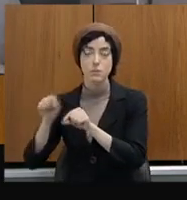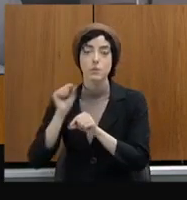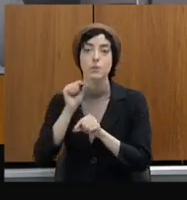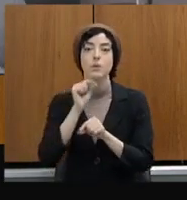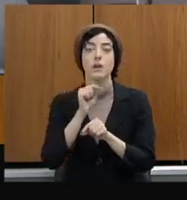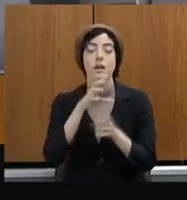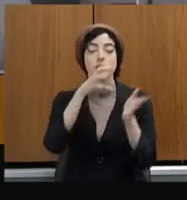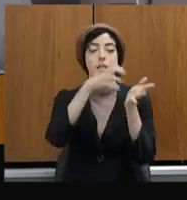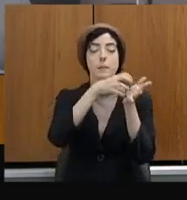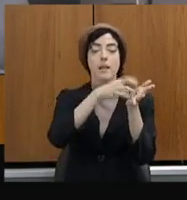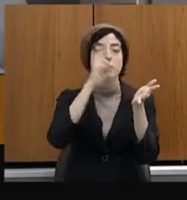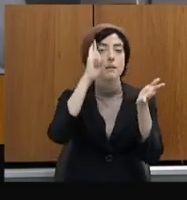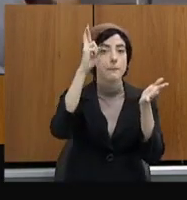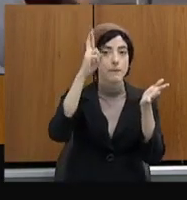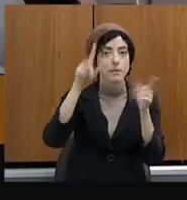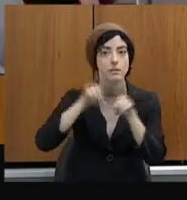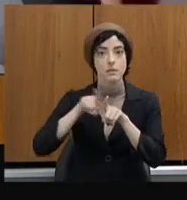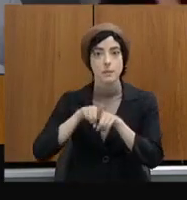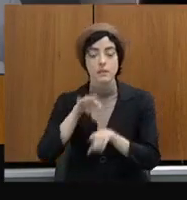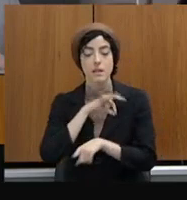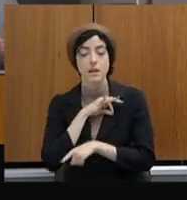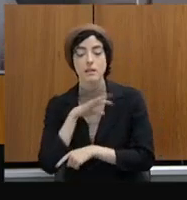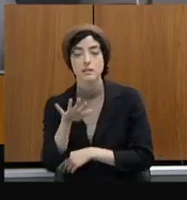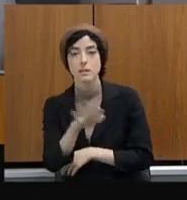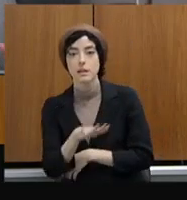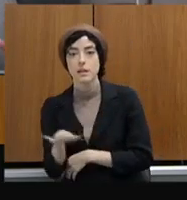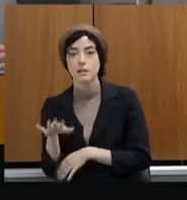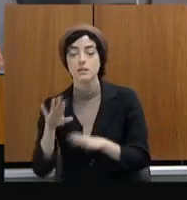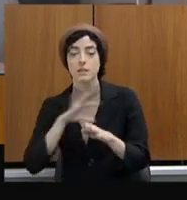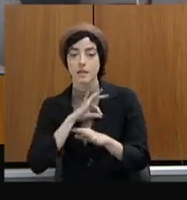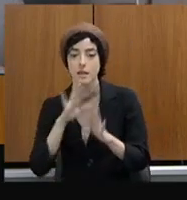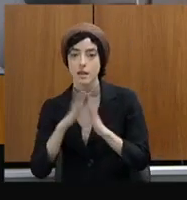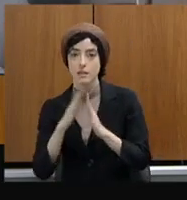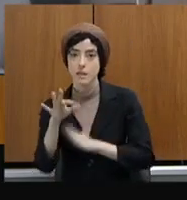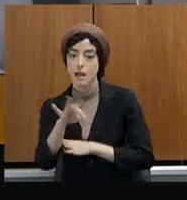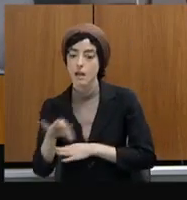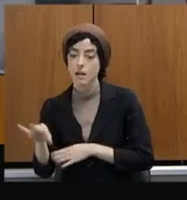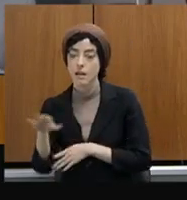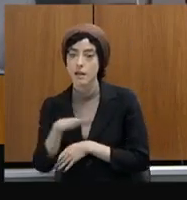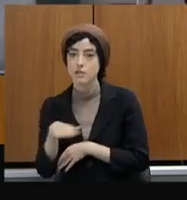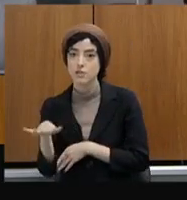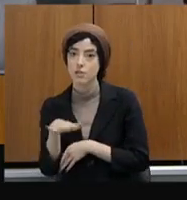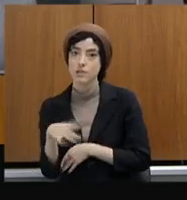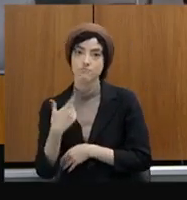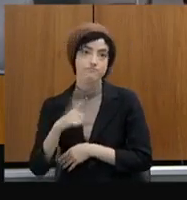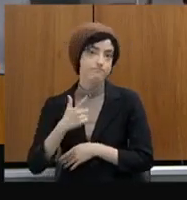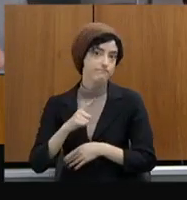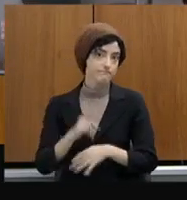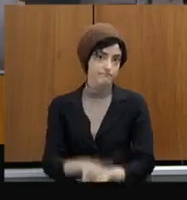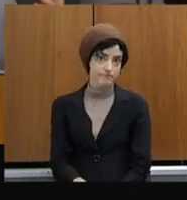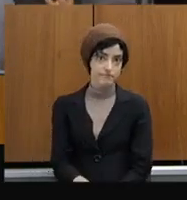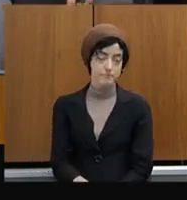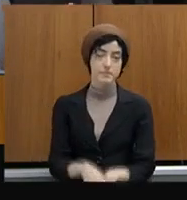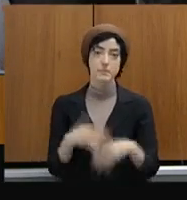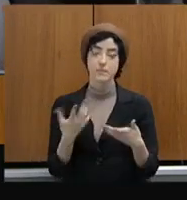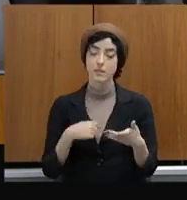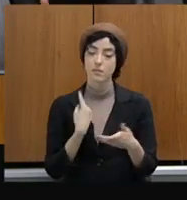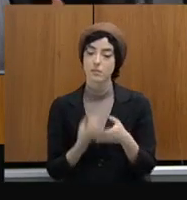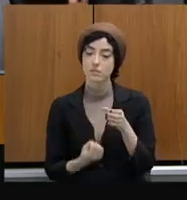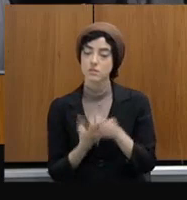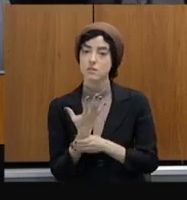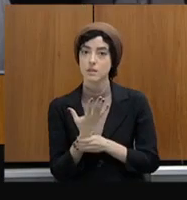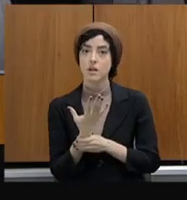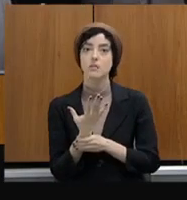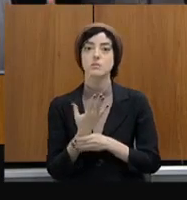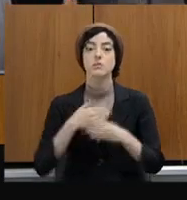quando a gente tem a possibilidade de fazer um processo seletivo, seja para a chefia de departamento,